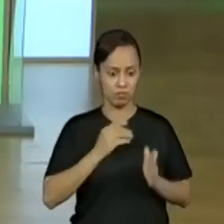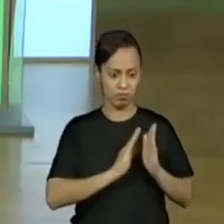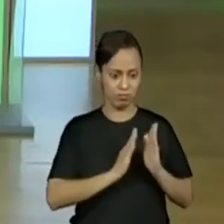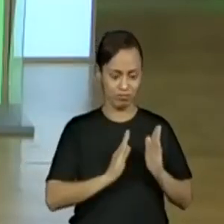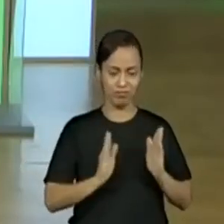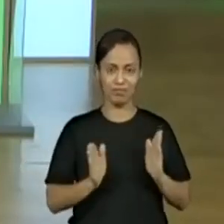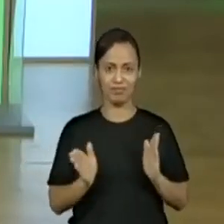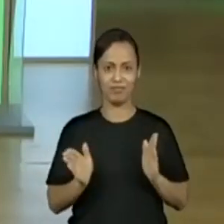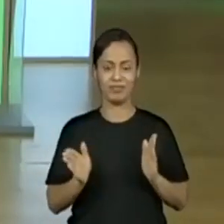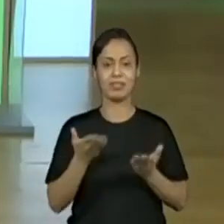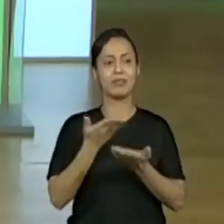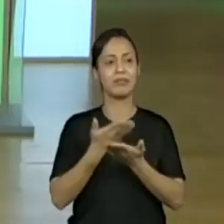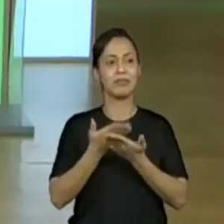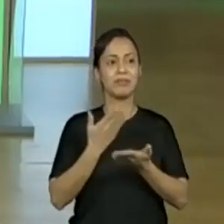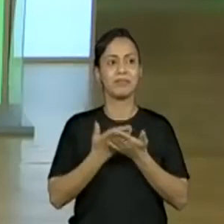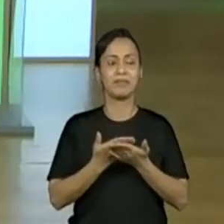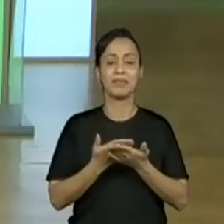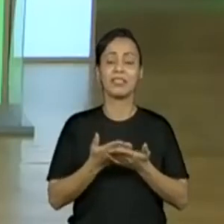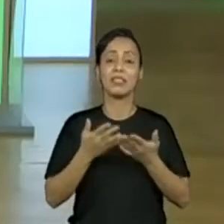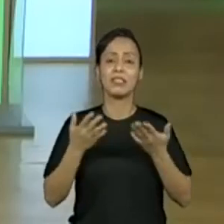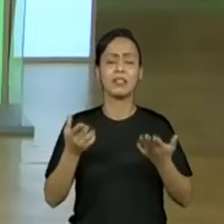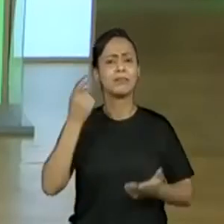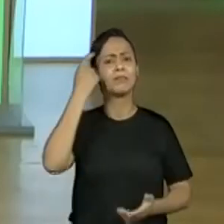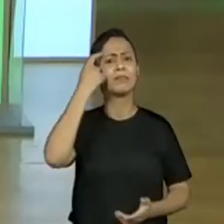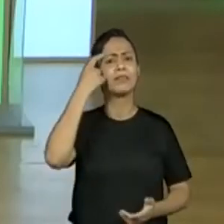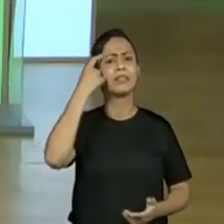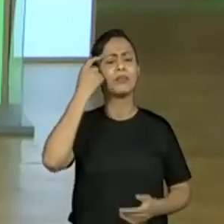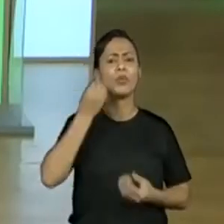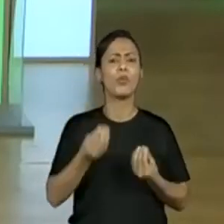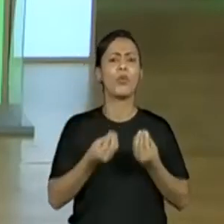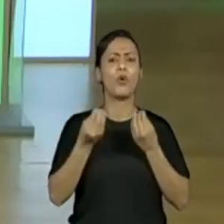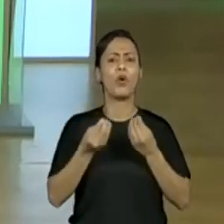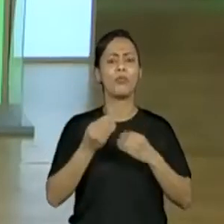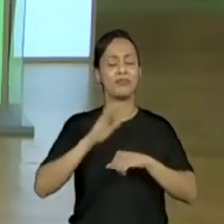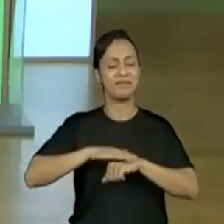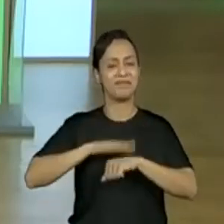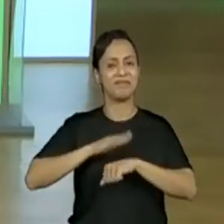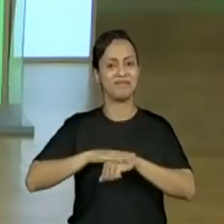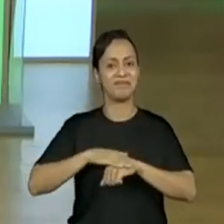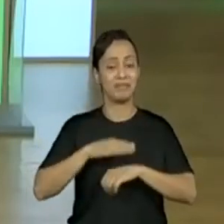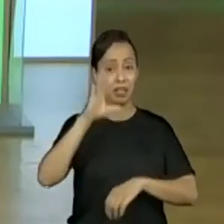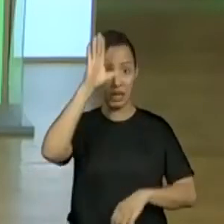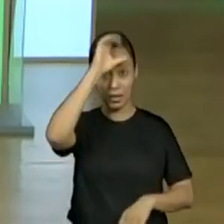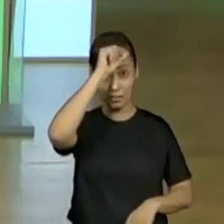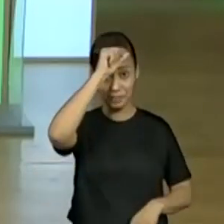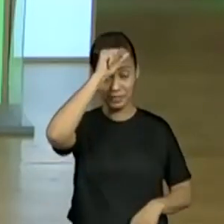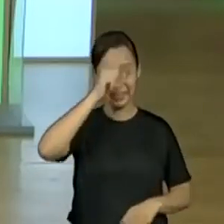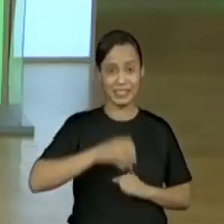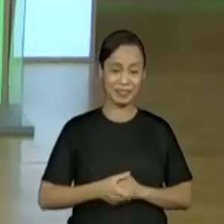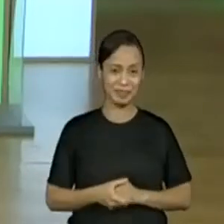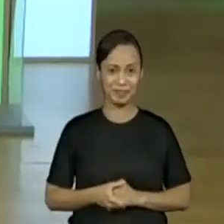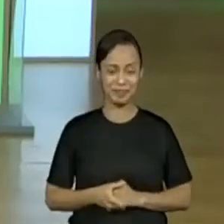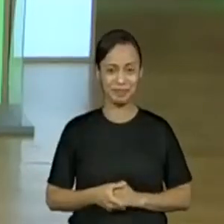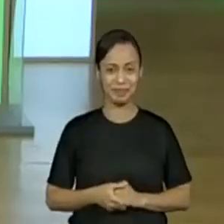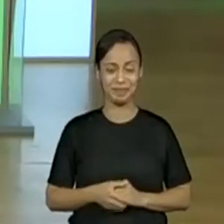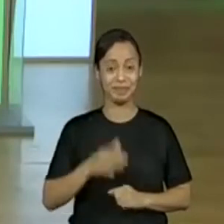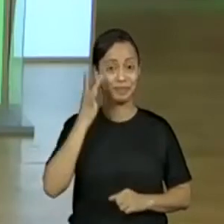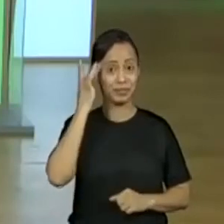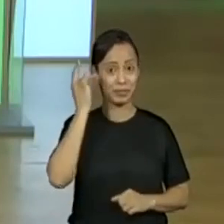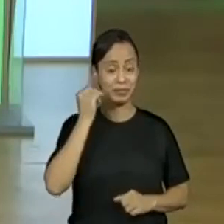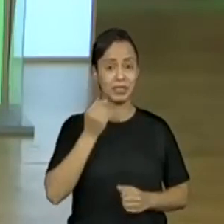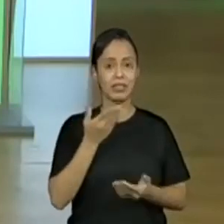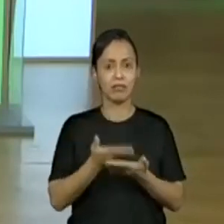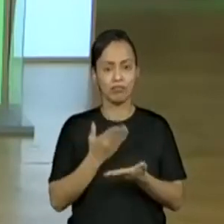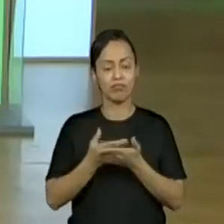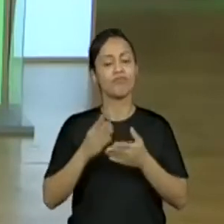parte A. A gente pensou sobre adição nessa sequência. Amanhã, nossa aula será a parte B,